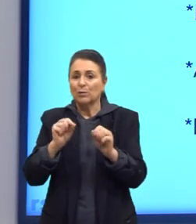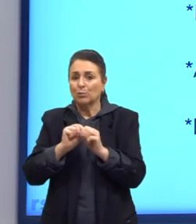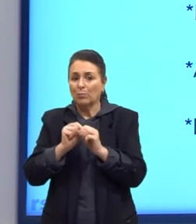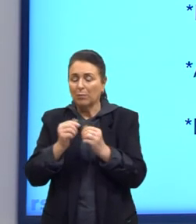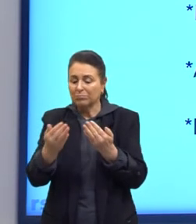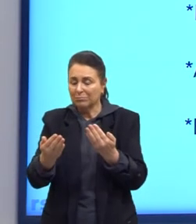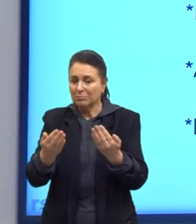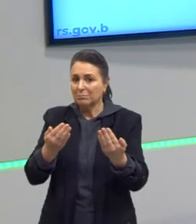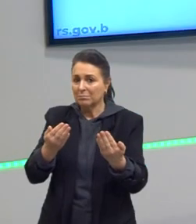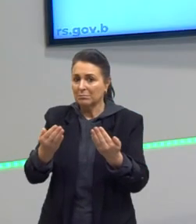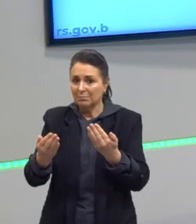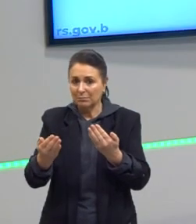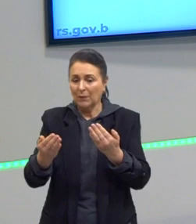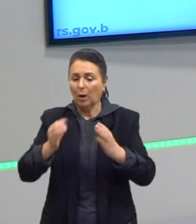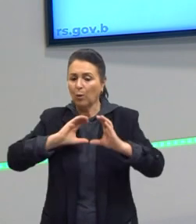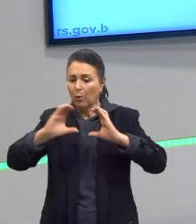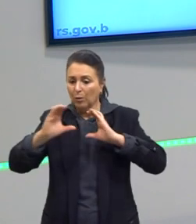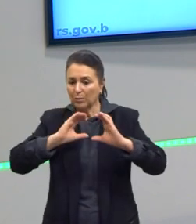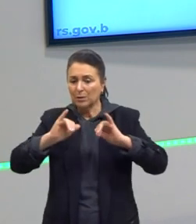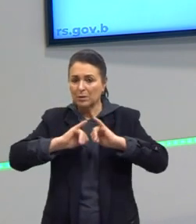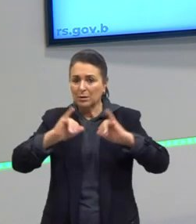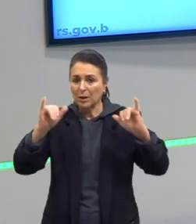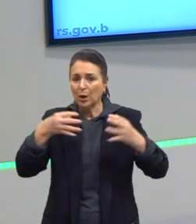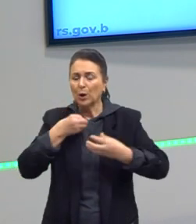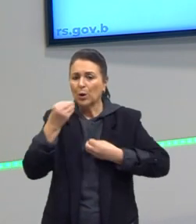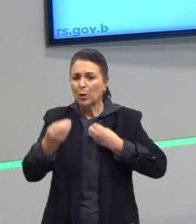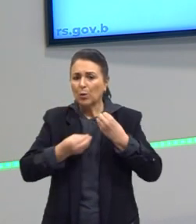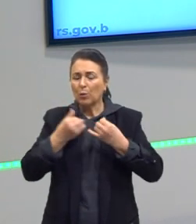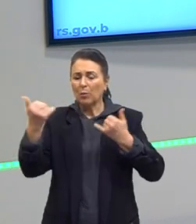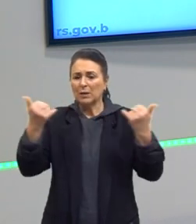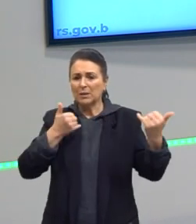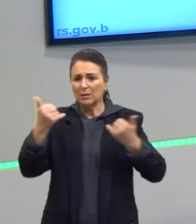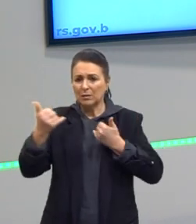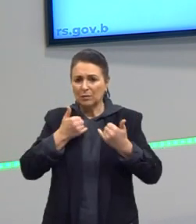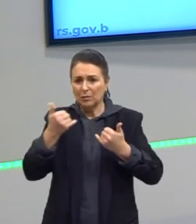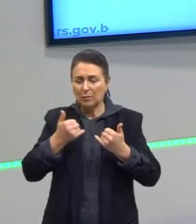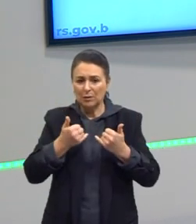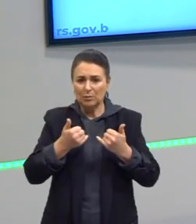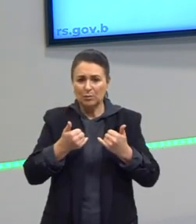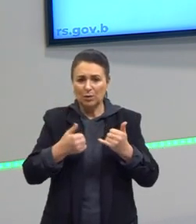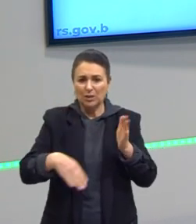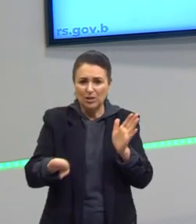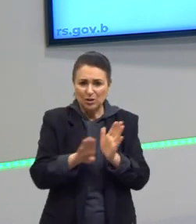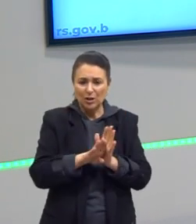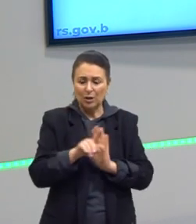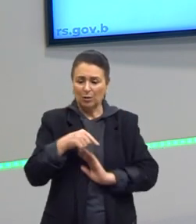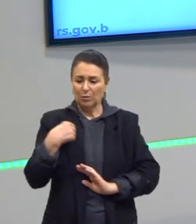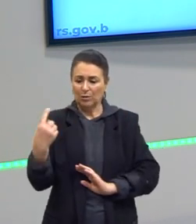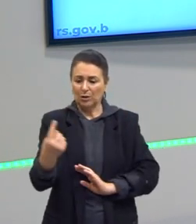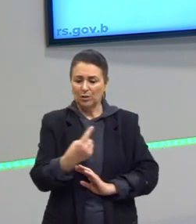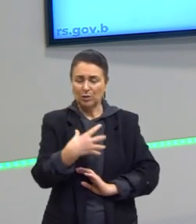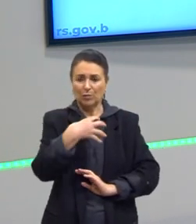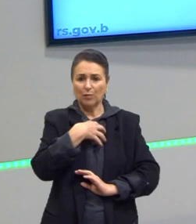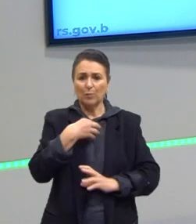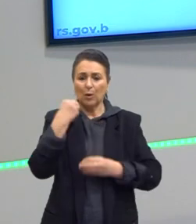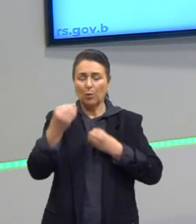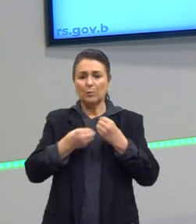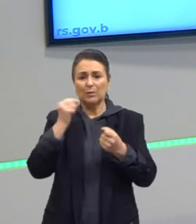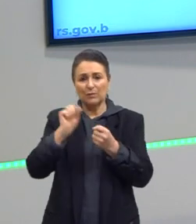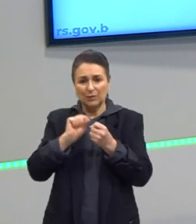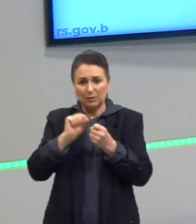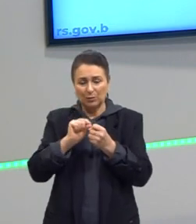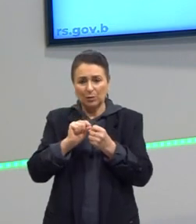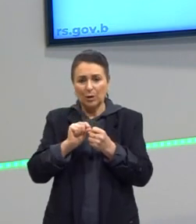comunicação, às vezes, faz a forma como as informações são prestadas. Ou a forma como isso é feito, muitas vezes,